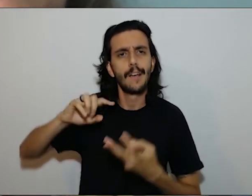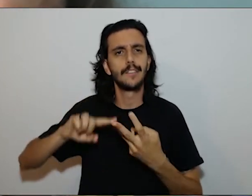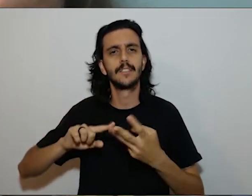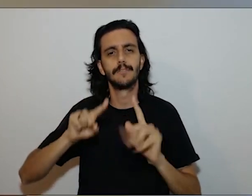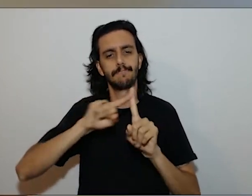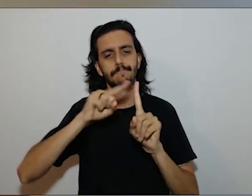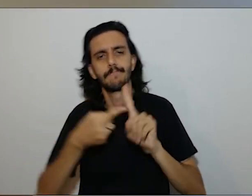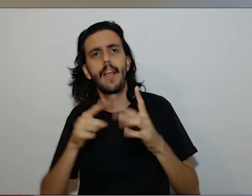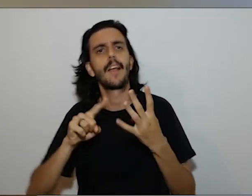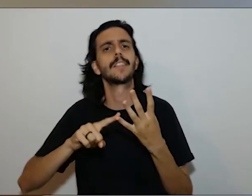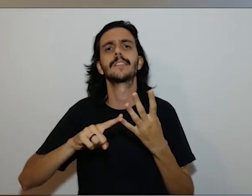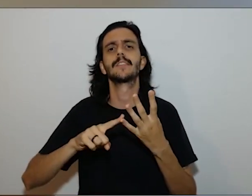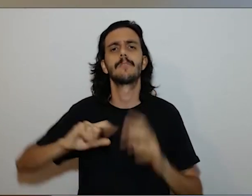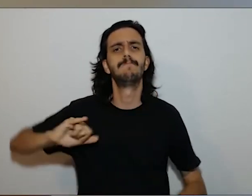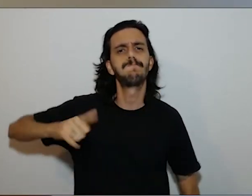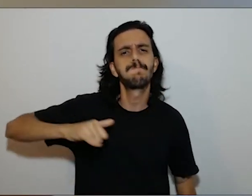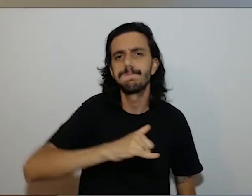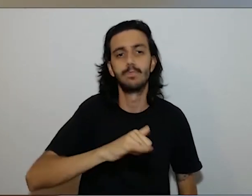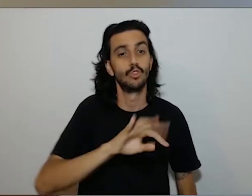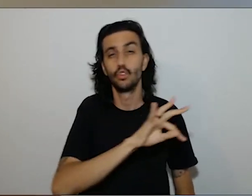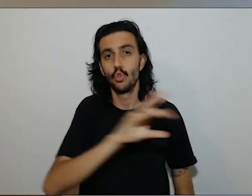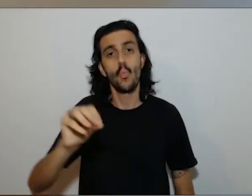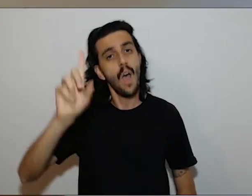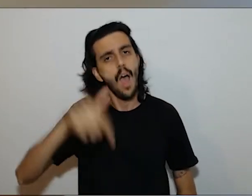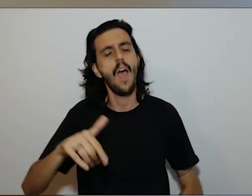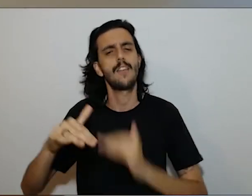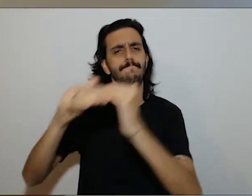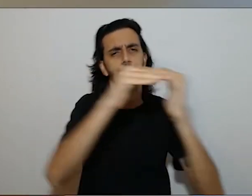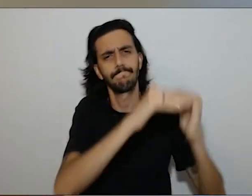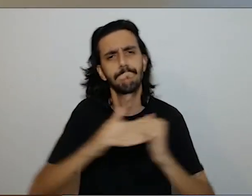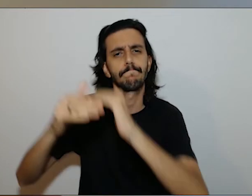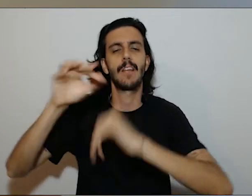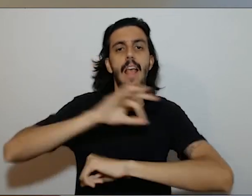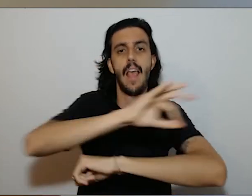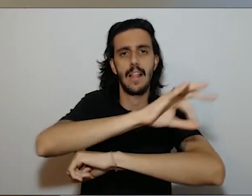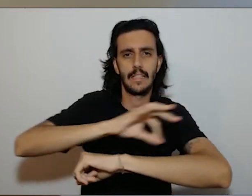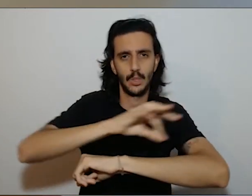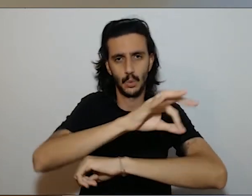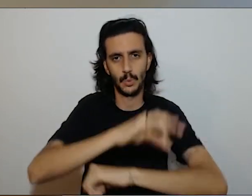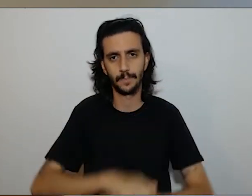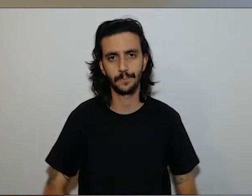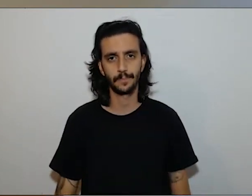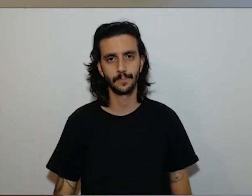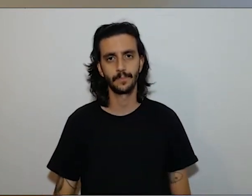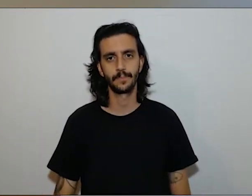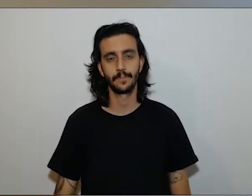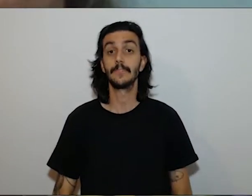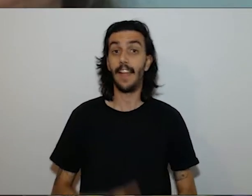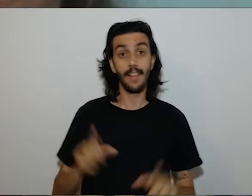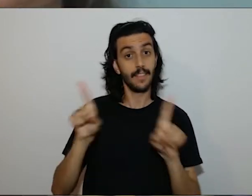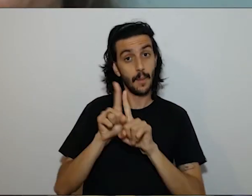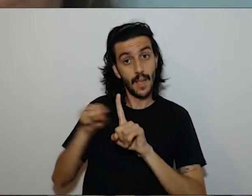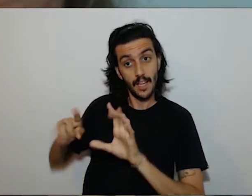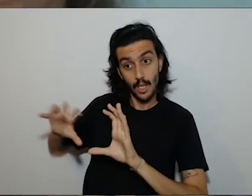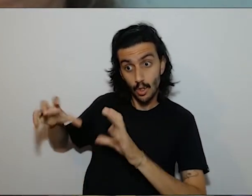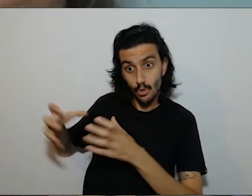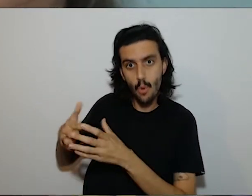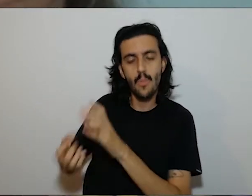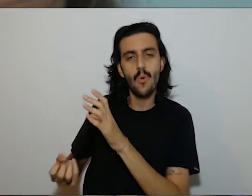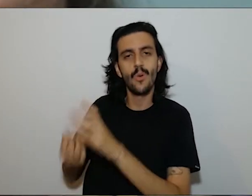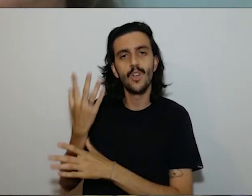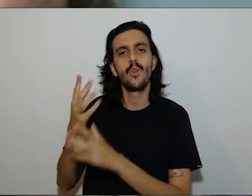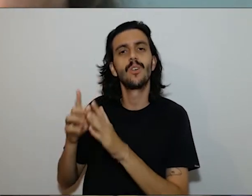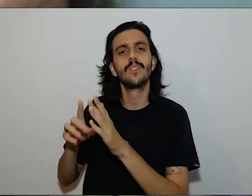universal Seguindo essa linha Regina e os colegas do núcleo criaram o conceito de acessibilidade emocional Apesar de